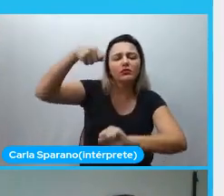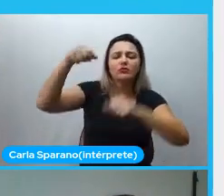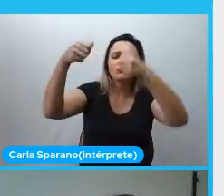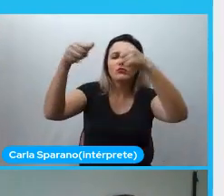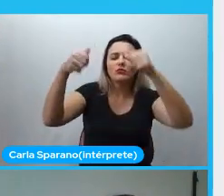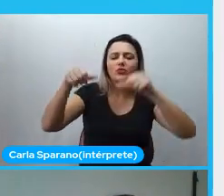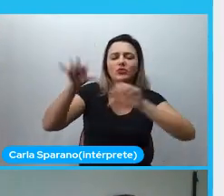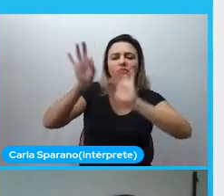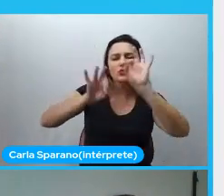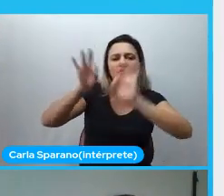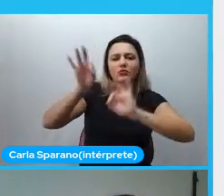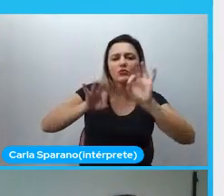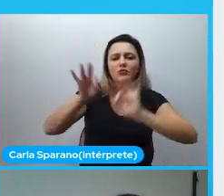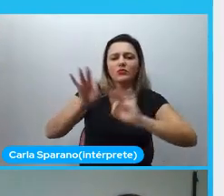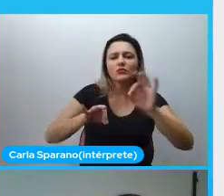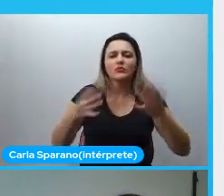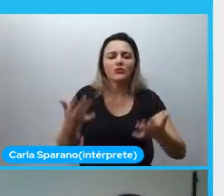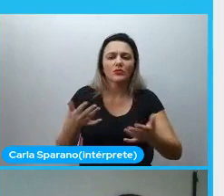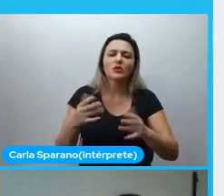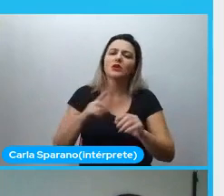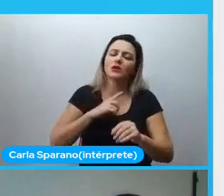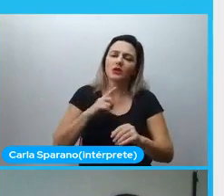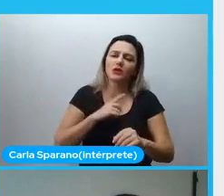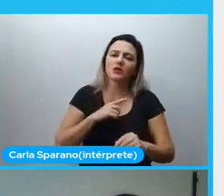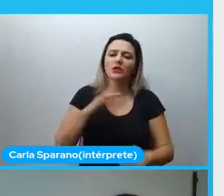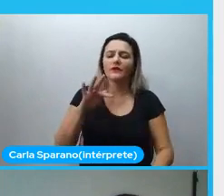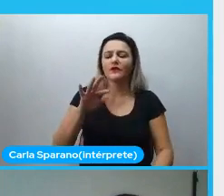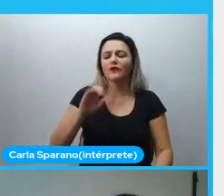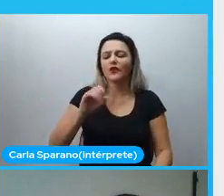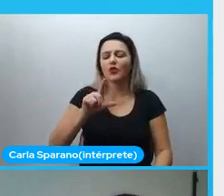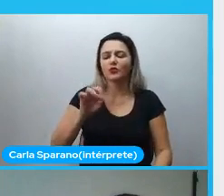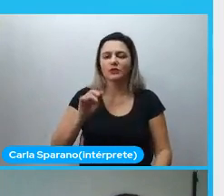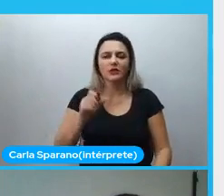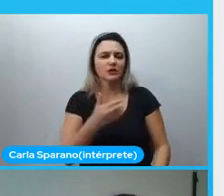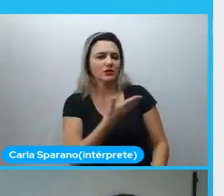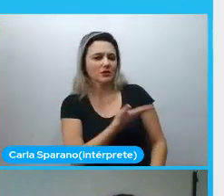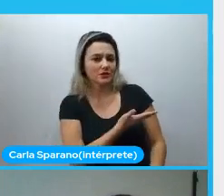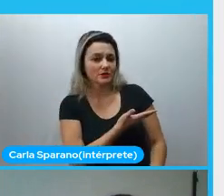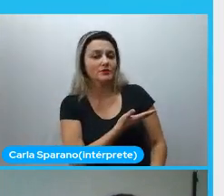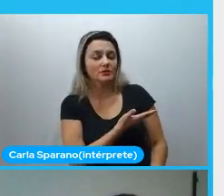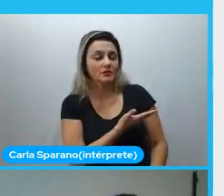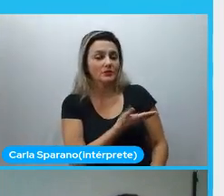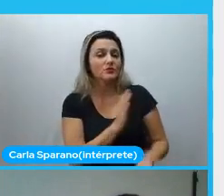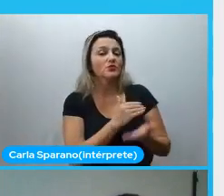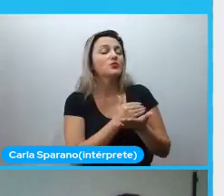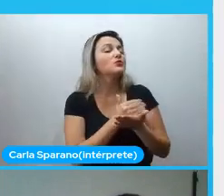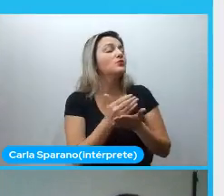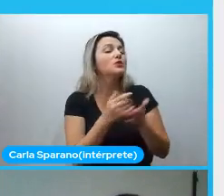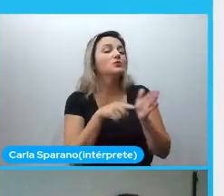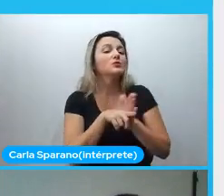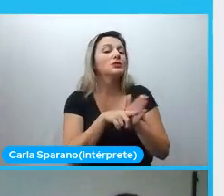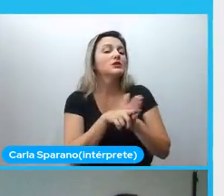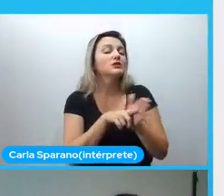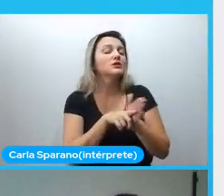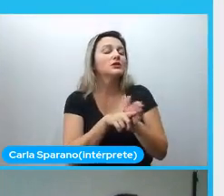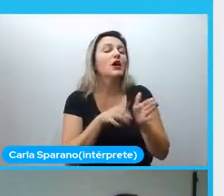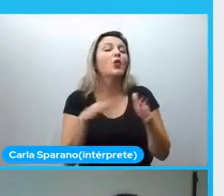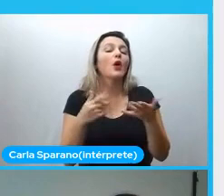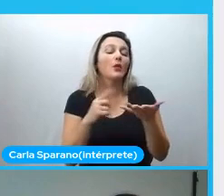foi construído a partir de uma pesquisa para saber quais eram os fatores de risco que a gente